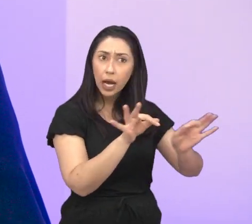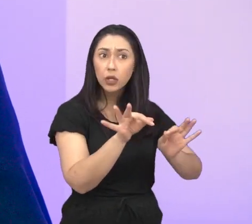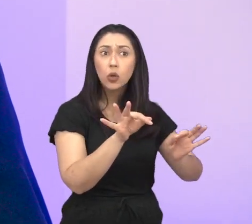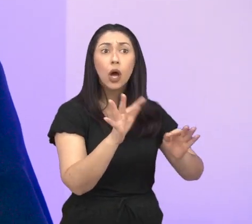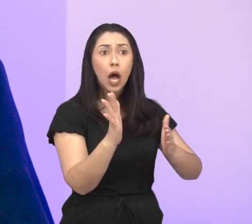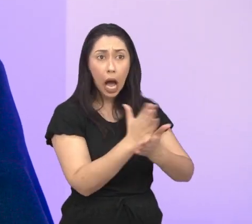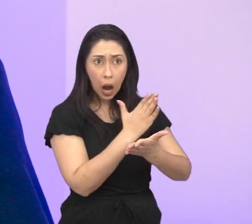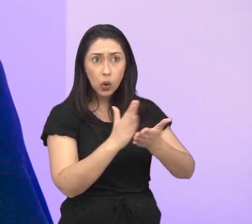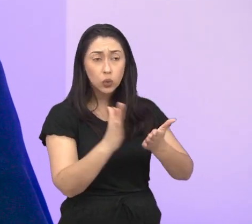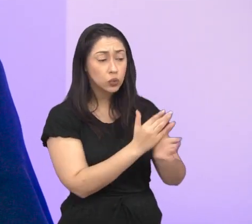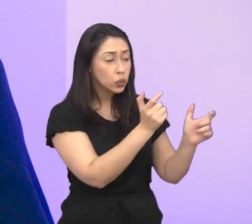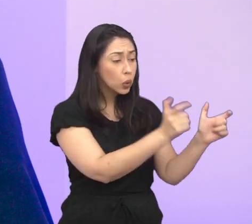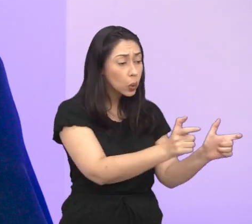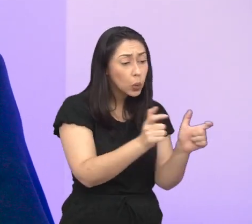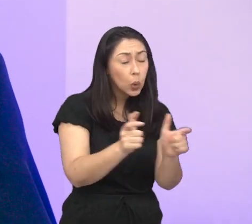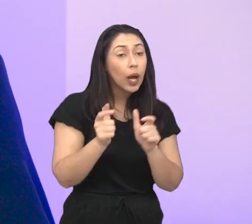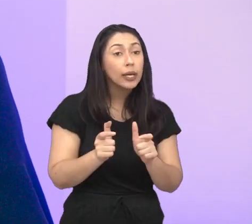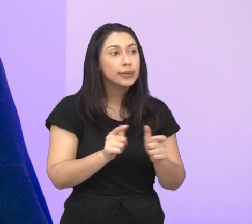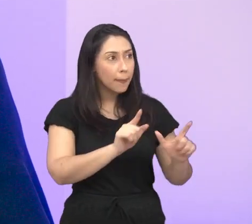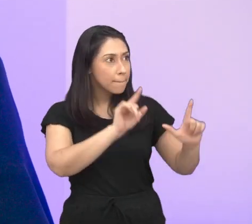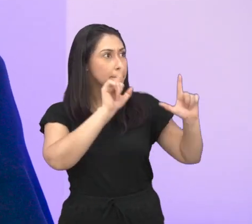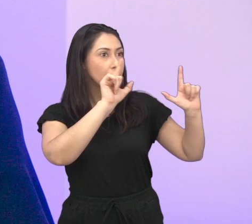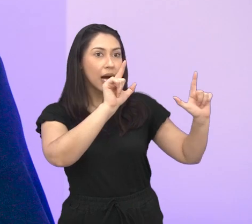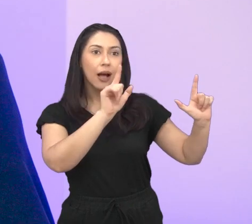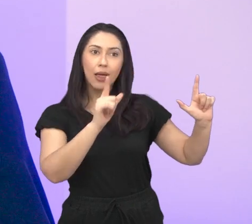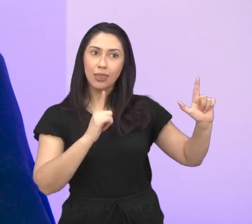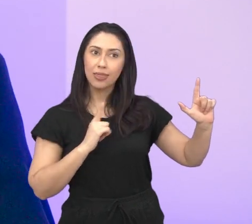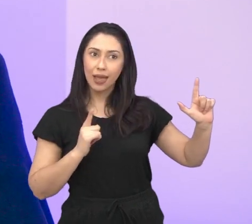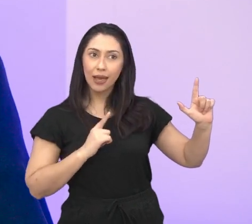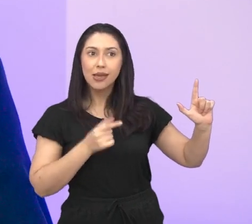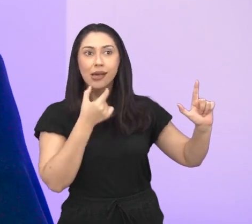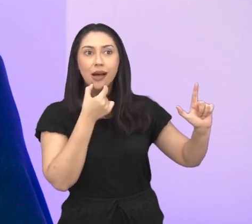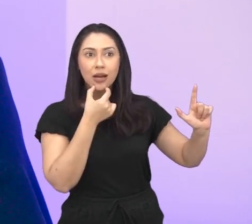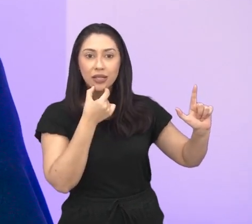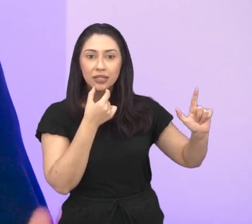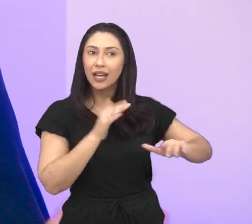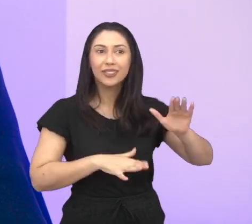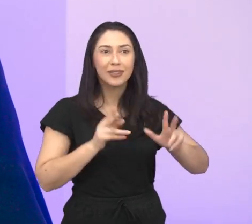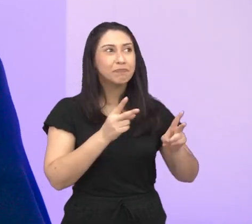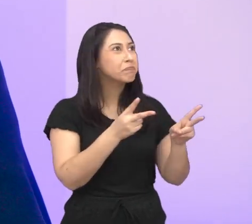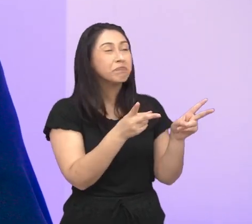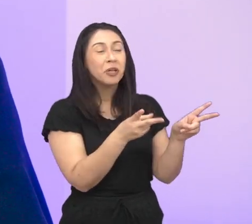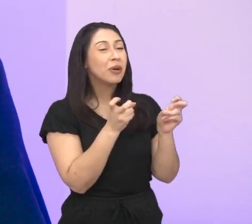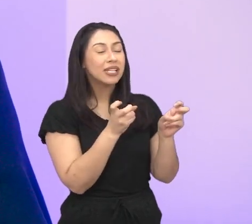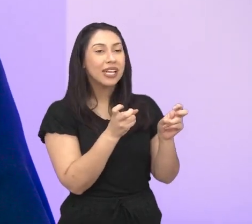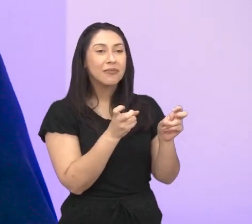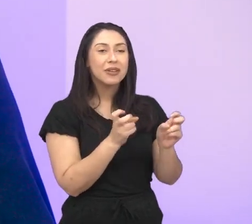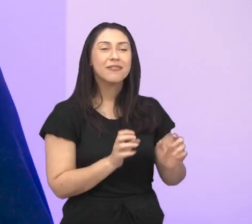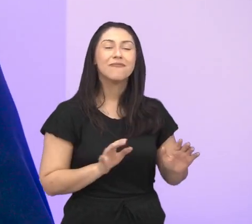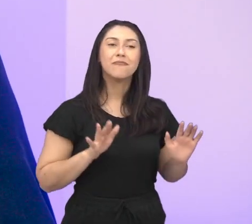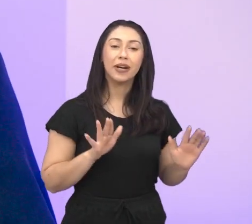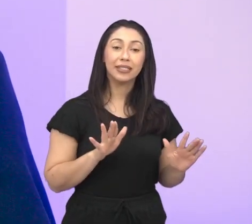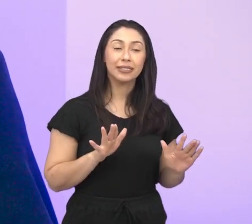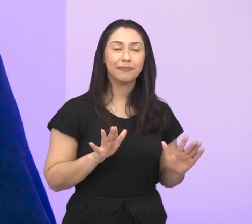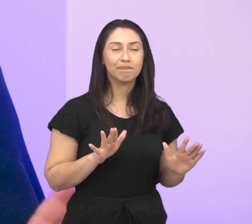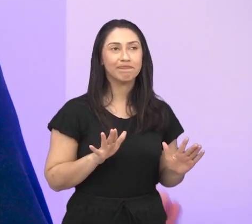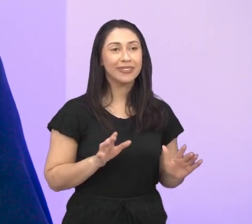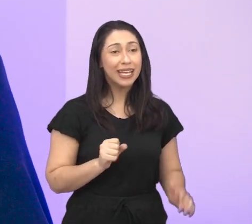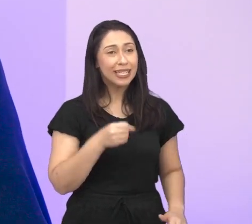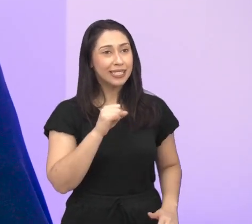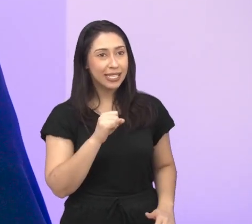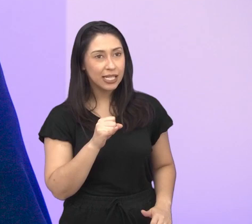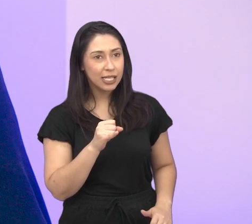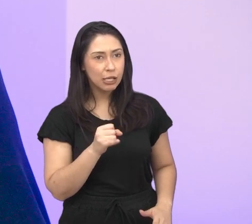cidade já temos algumas placas aí, se as pessoas... Às vezes a gente não percebe, né? Aí, quando a gente fala, mas se